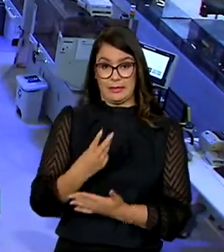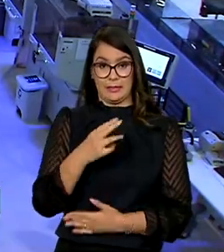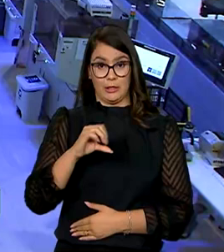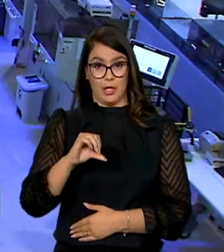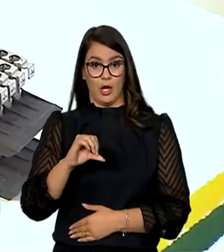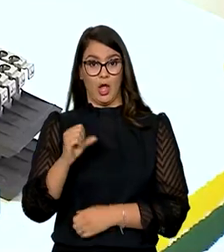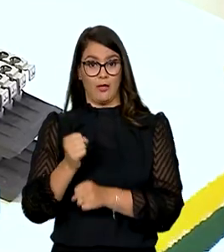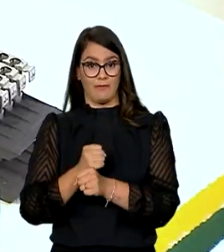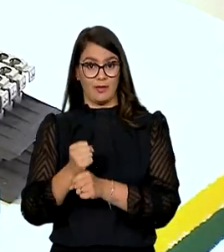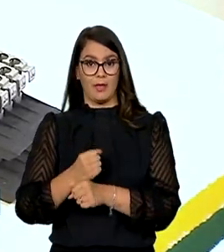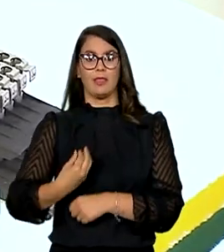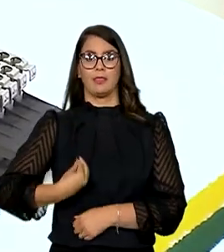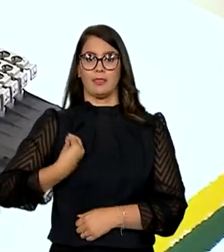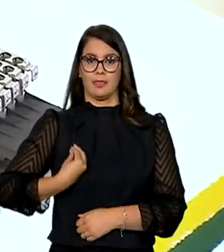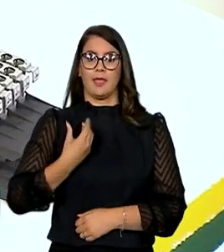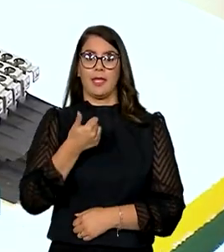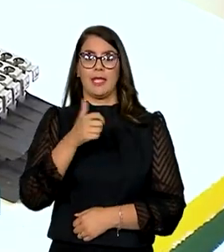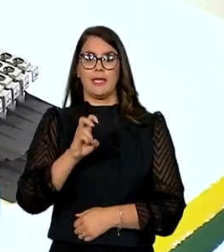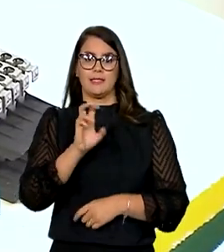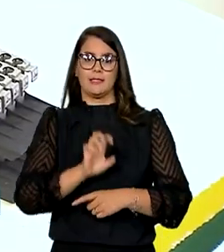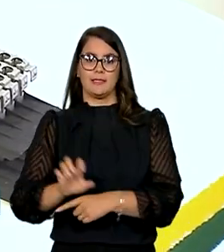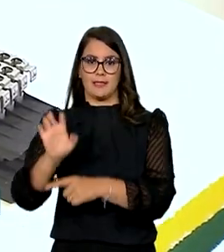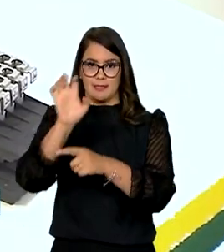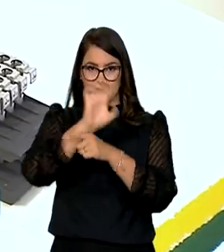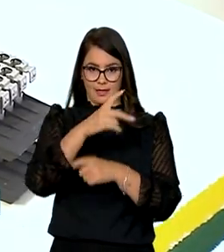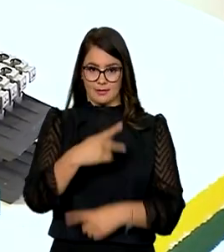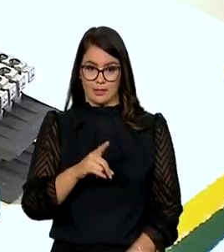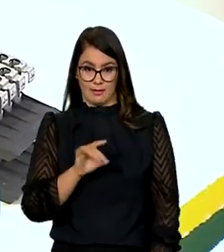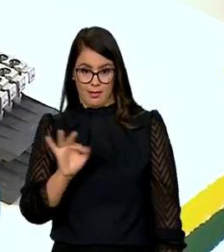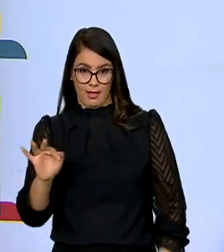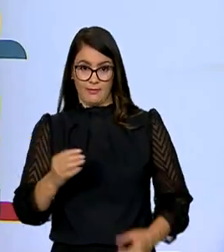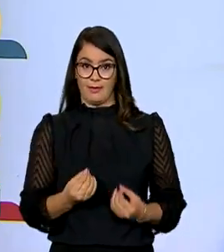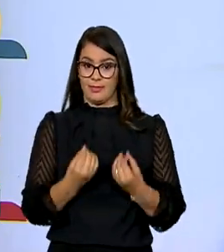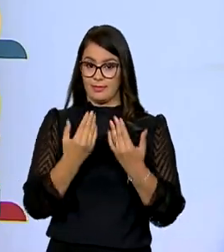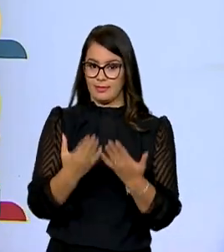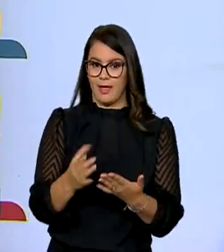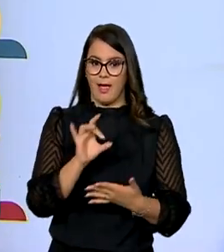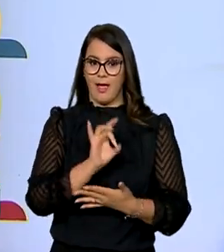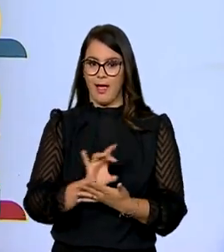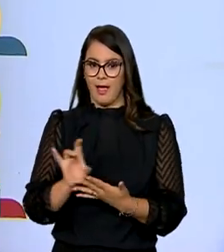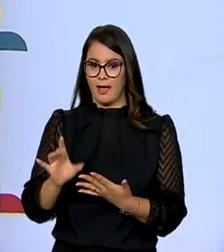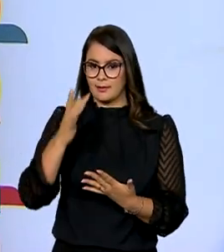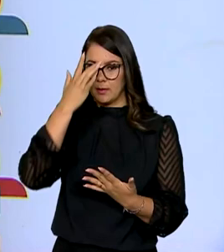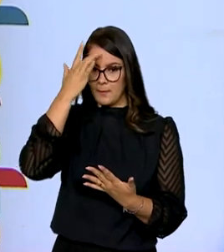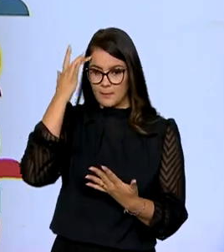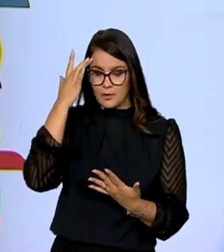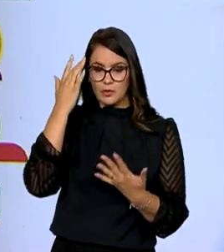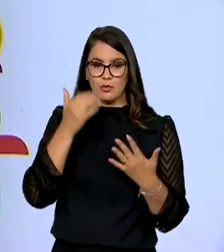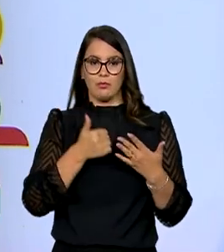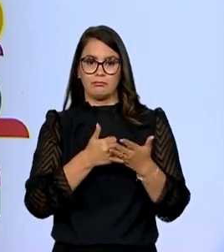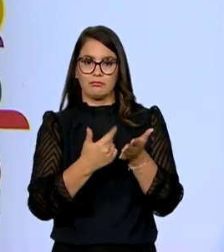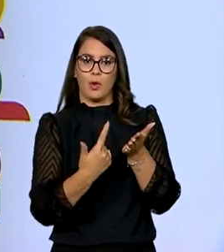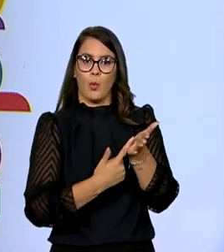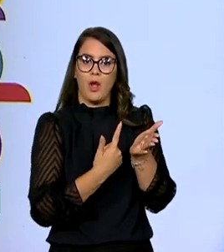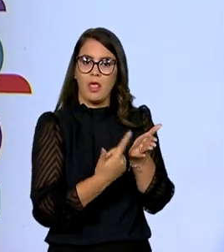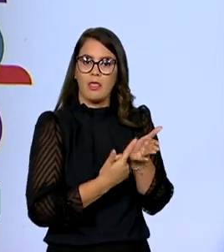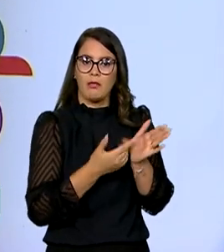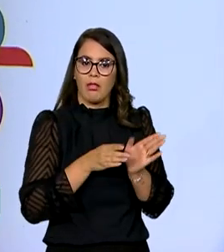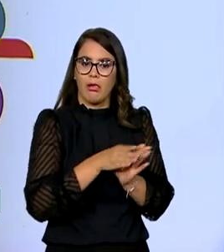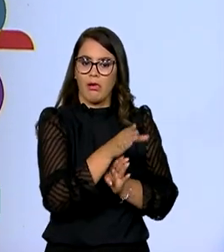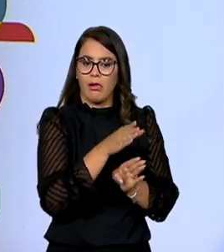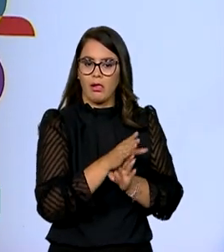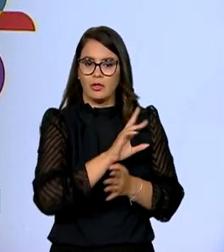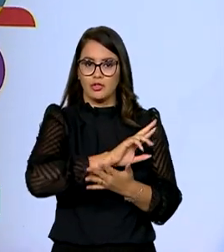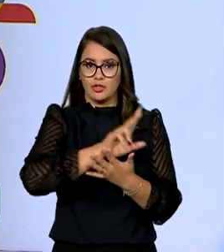em 15 estados e no Distrito Federal, a empresa entrega a cada colaborador um guia de diversidade e